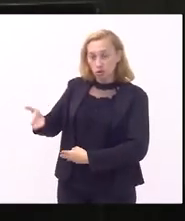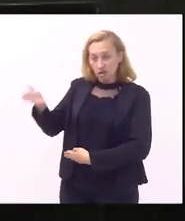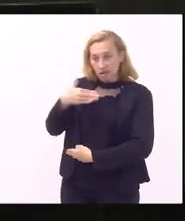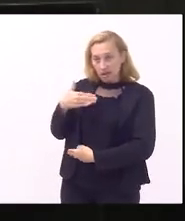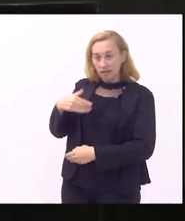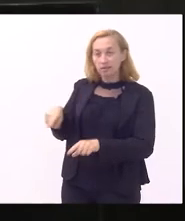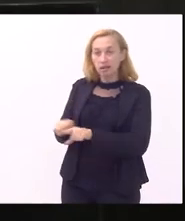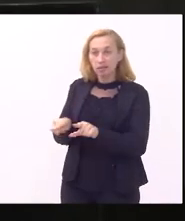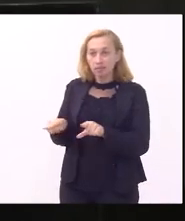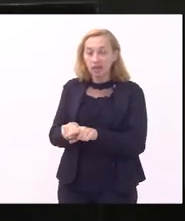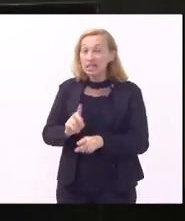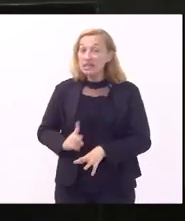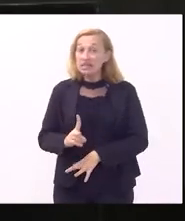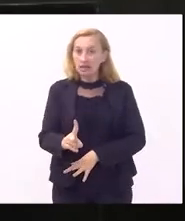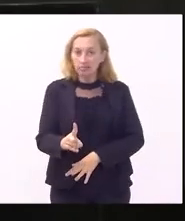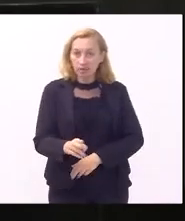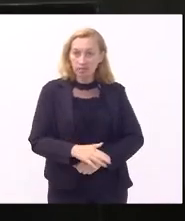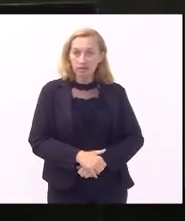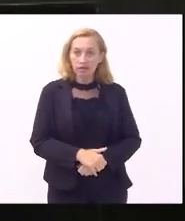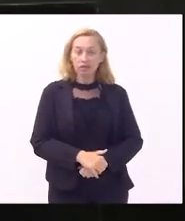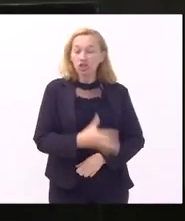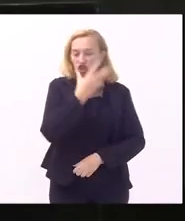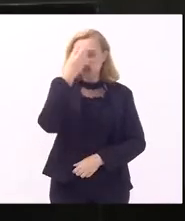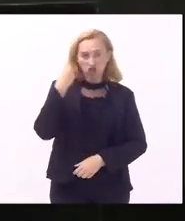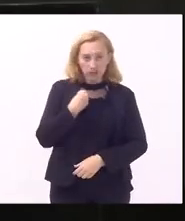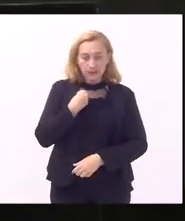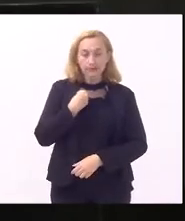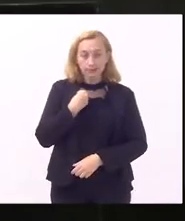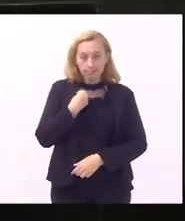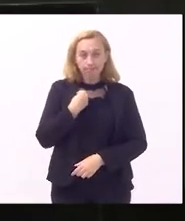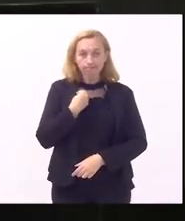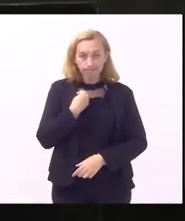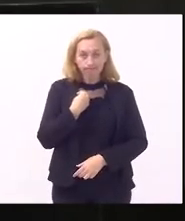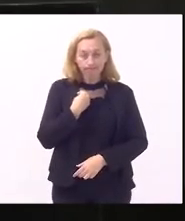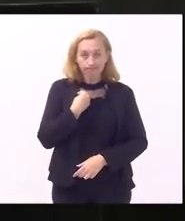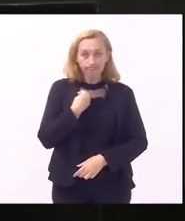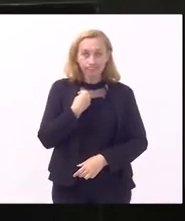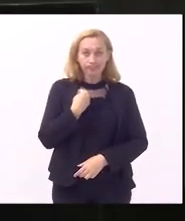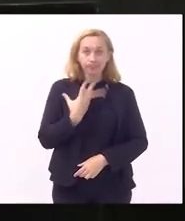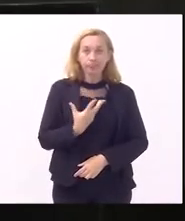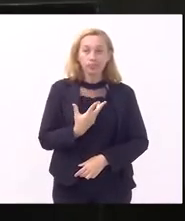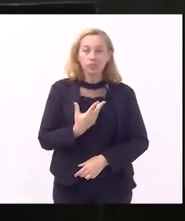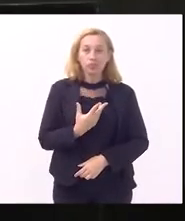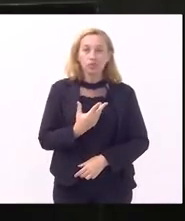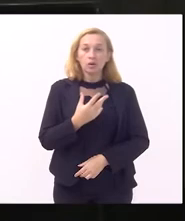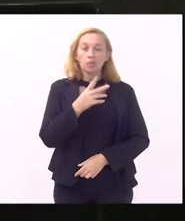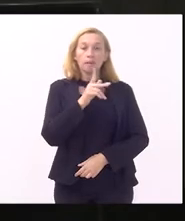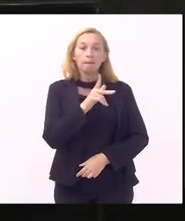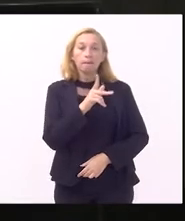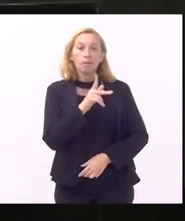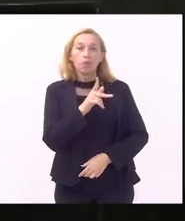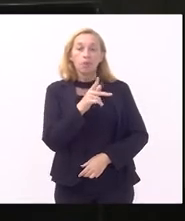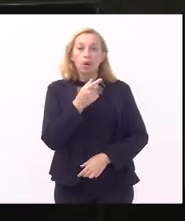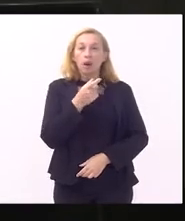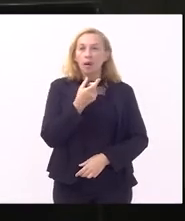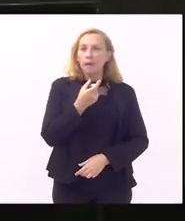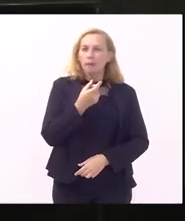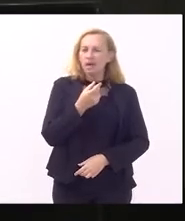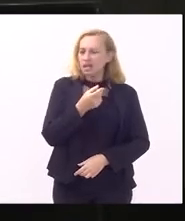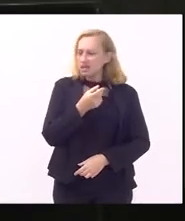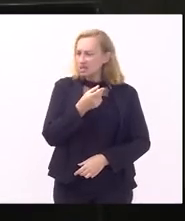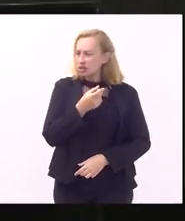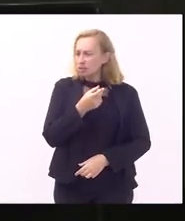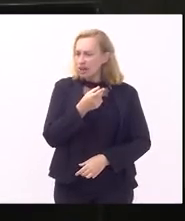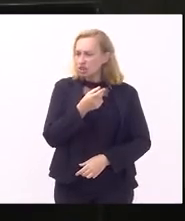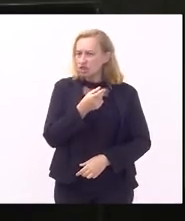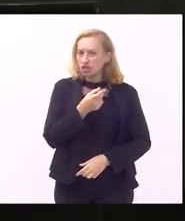muro sempre foi esquecida sempre foi tida como patinho feio da segurança pública